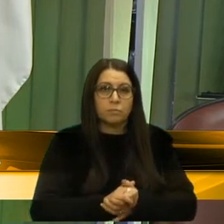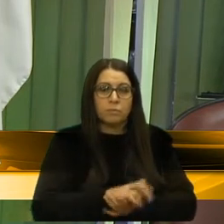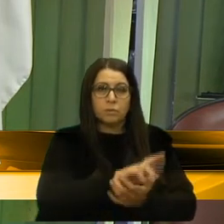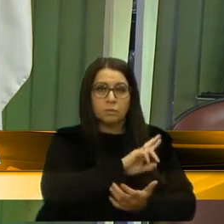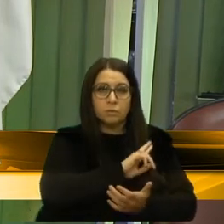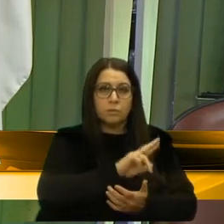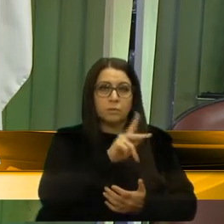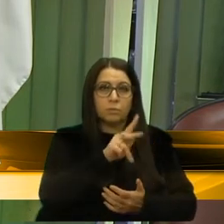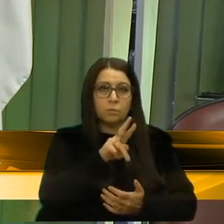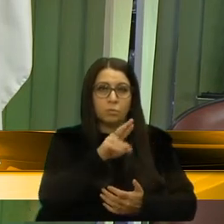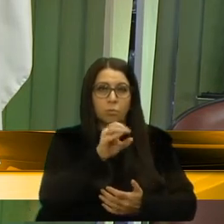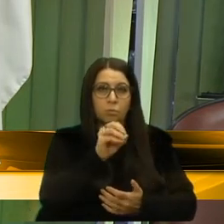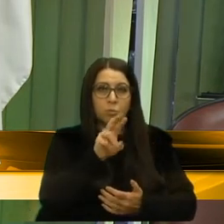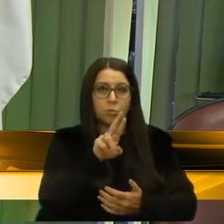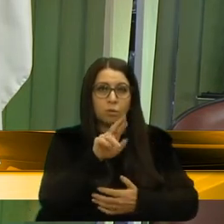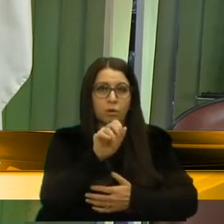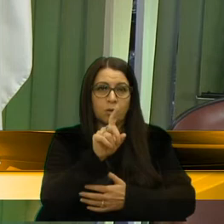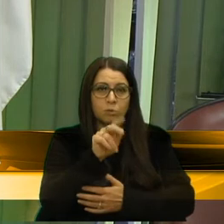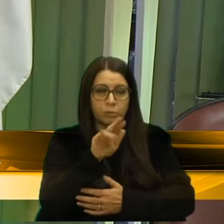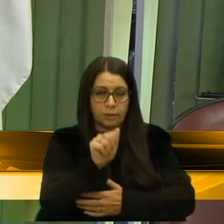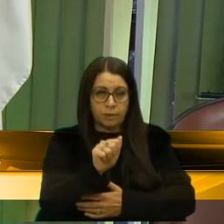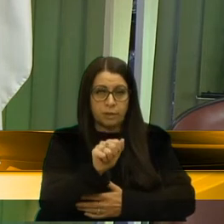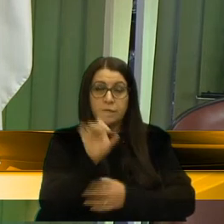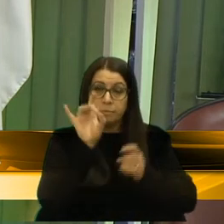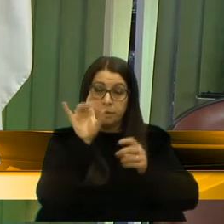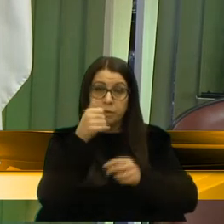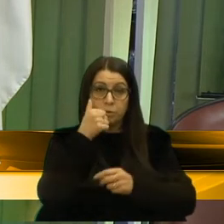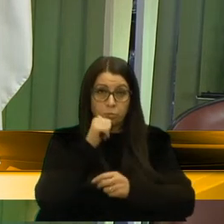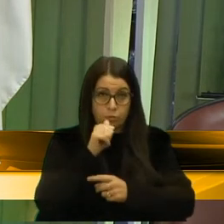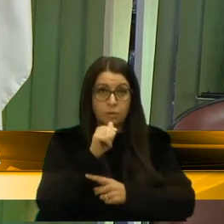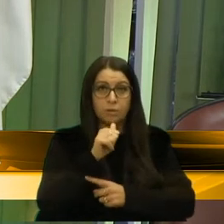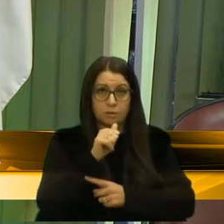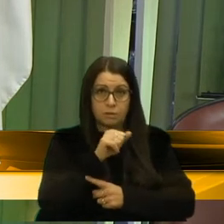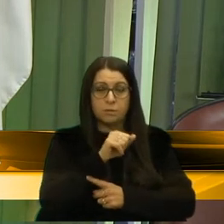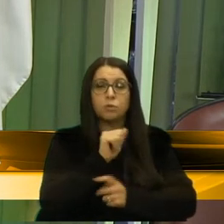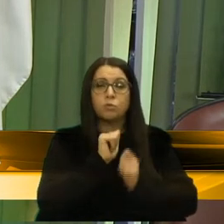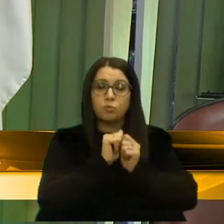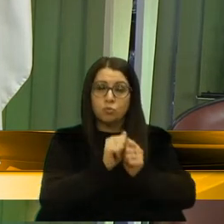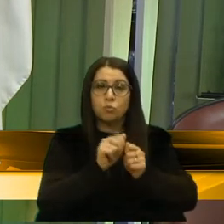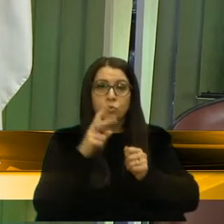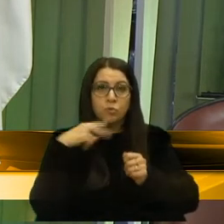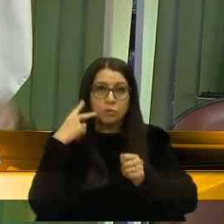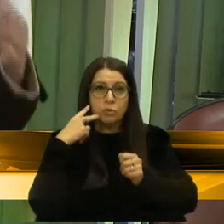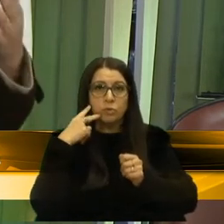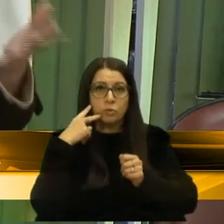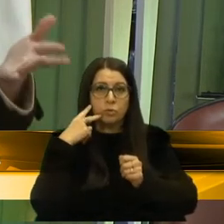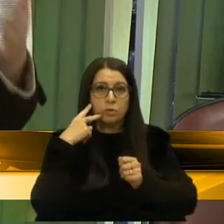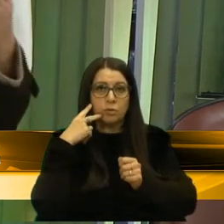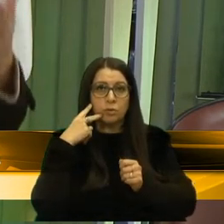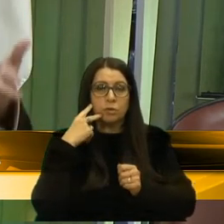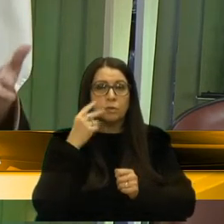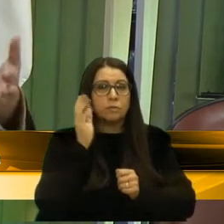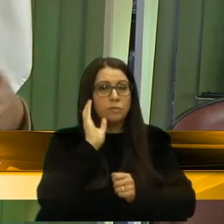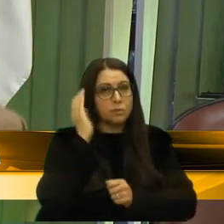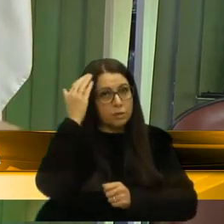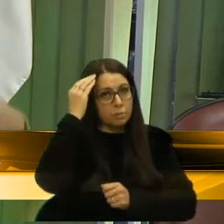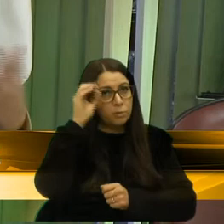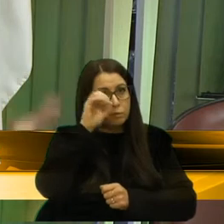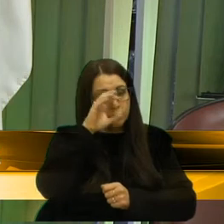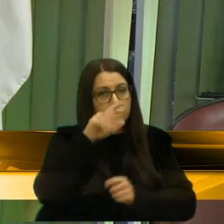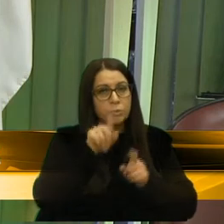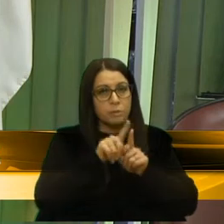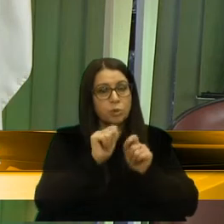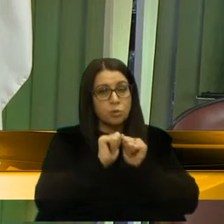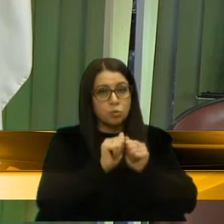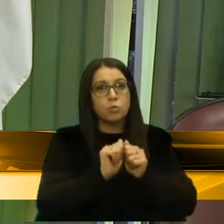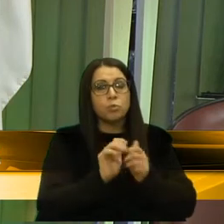Procuradoria Especial da Mulher, assim como, junto com os vereadores, eu já diria vereador Felipe, vereador Fiuza, que estão